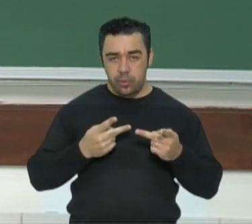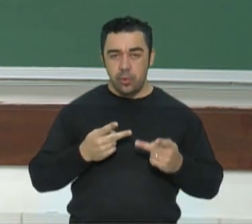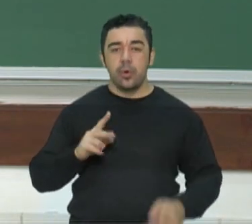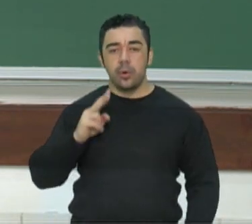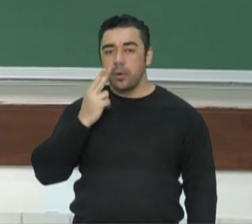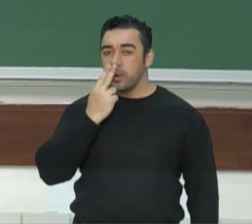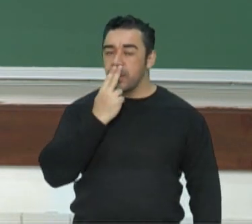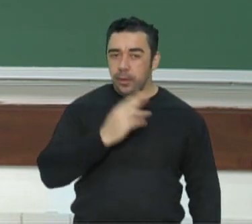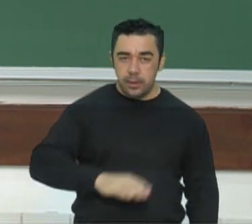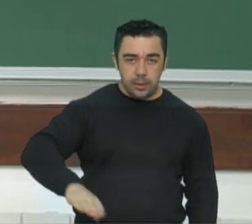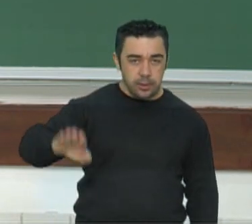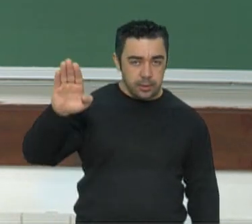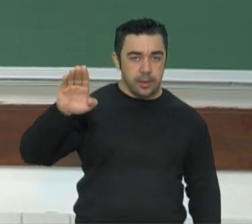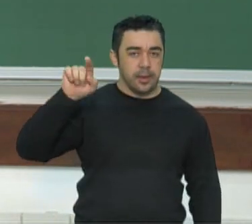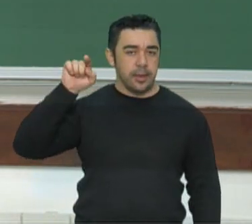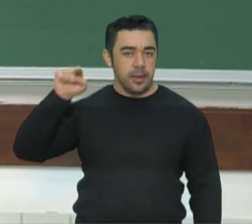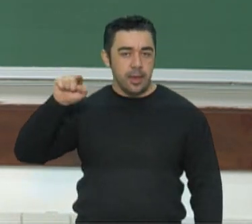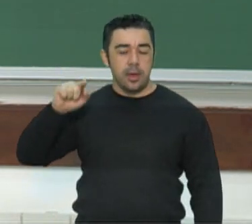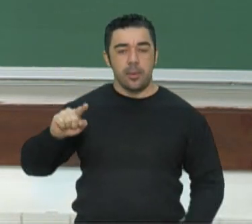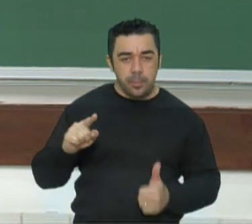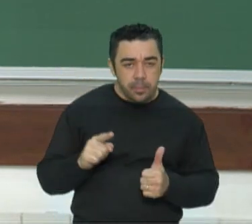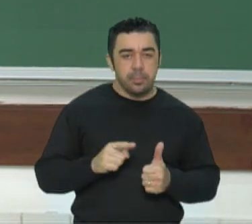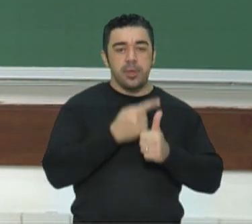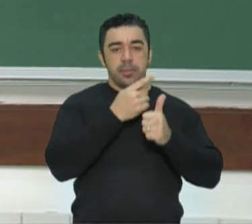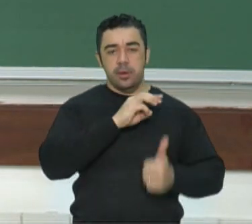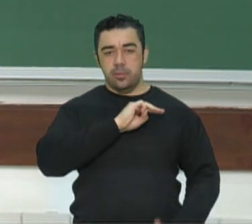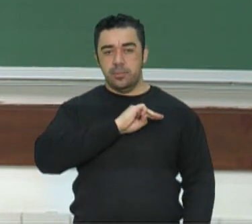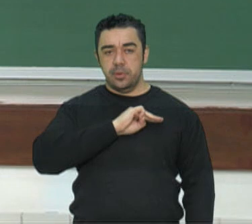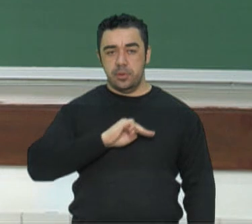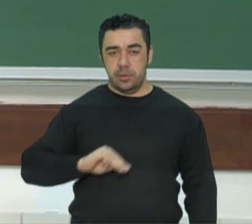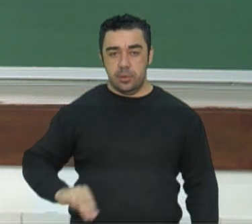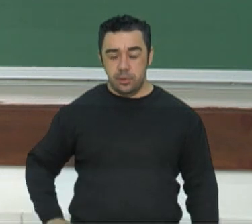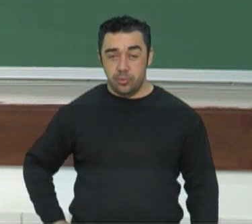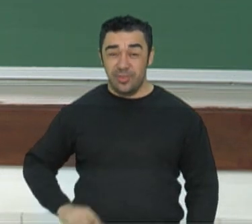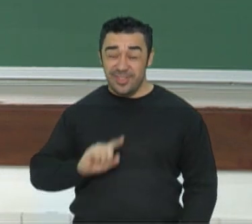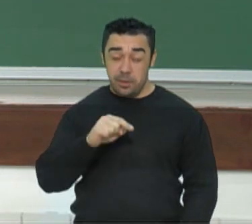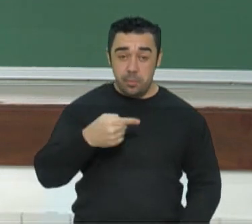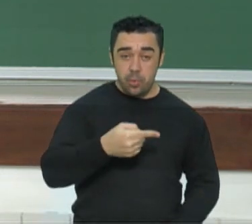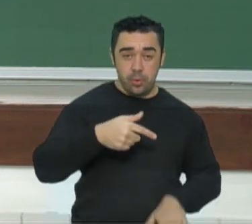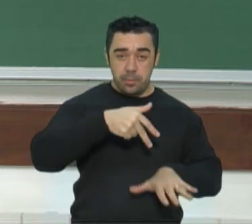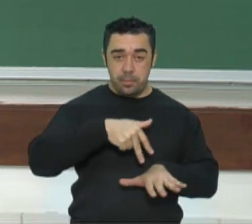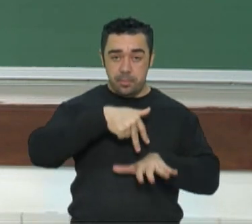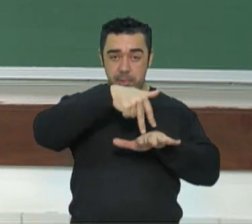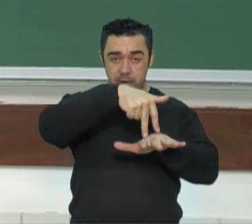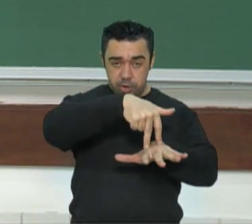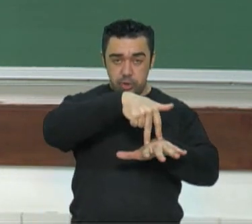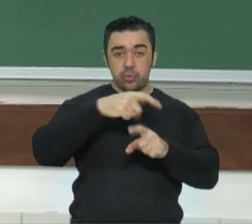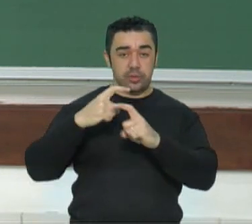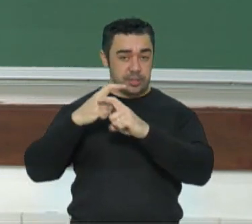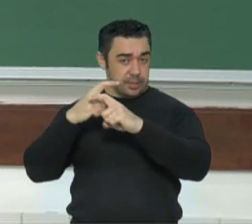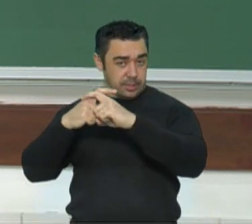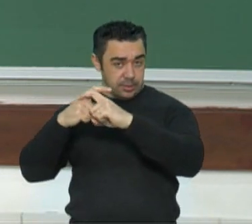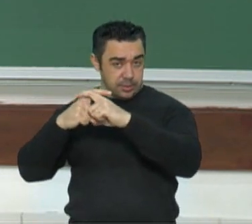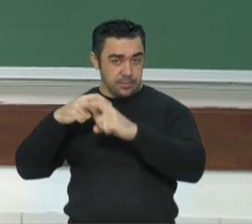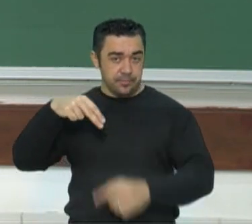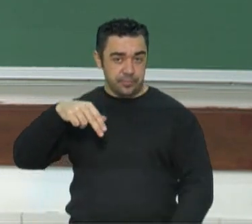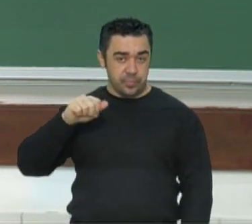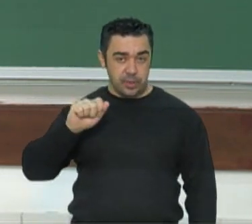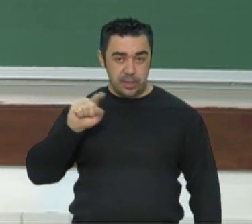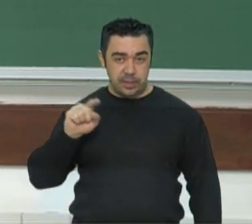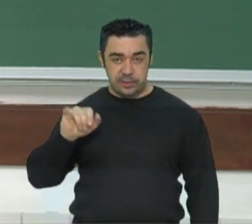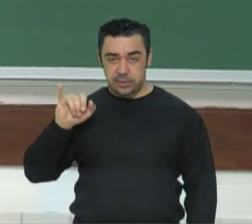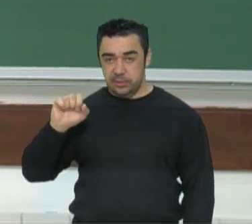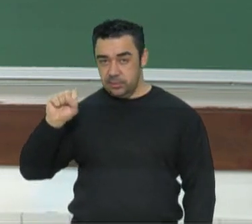a ser o chanceler, o primeiro-ministro, depois que o partido dele, o Partido Nacional Socialista dos Trabalhadores